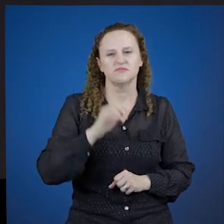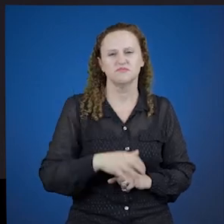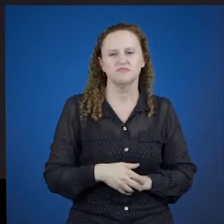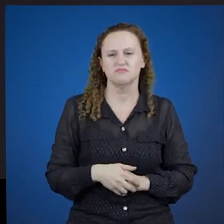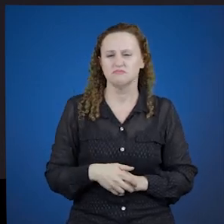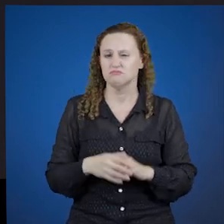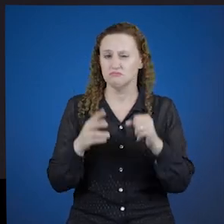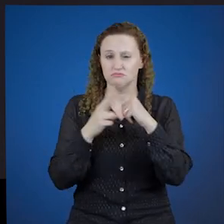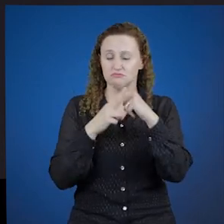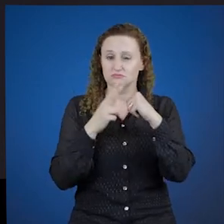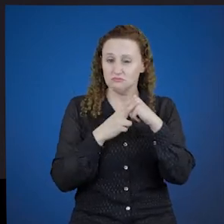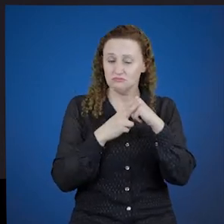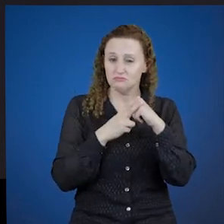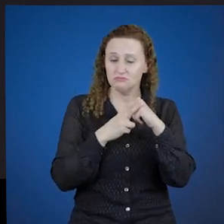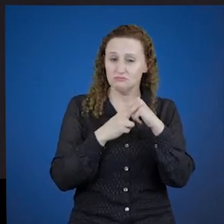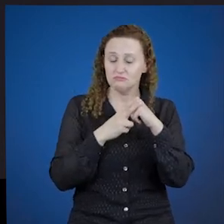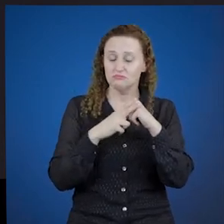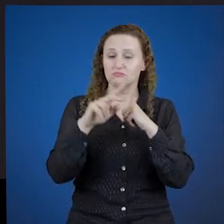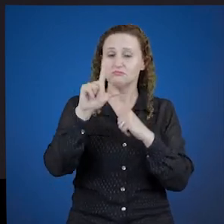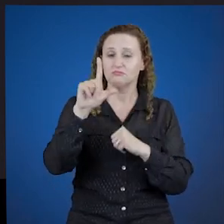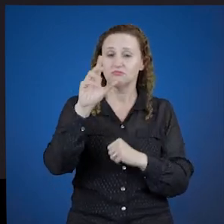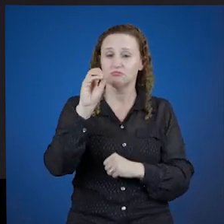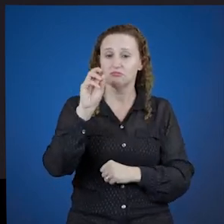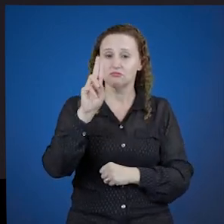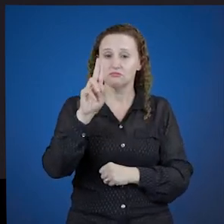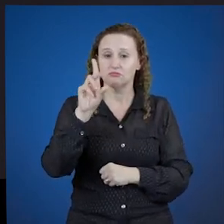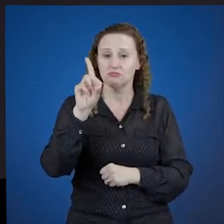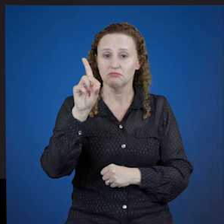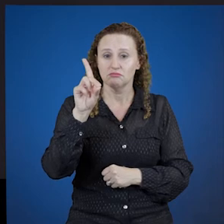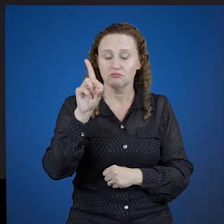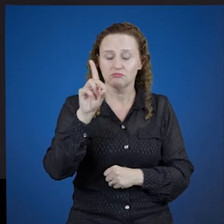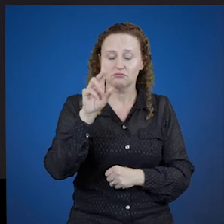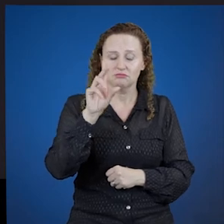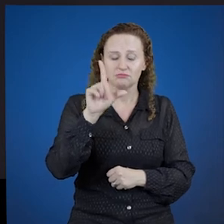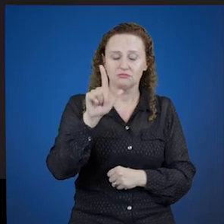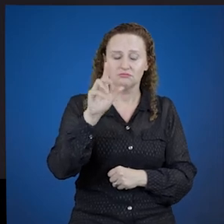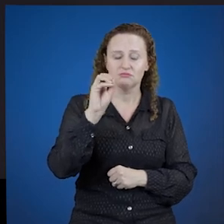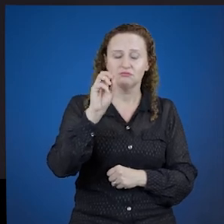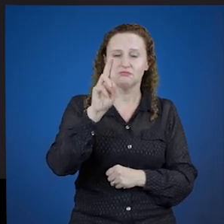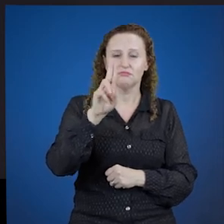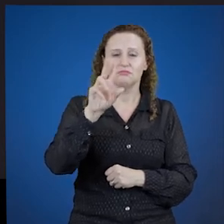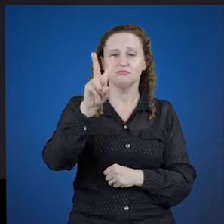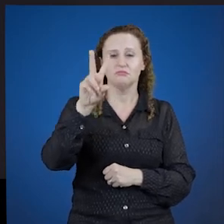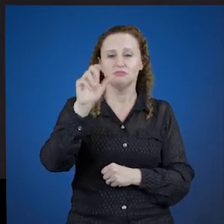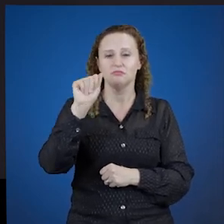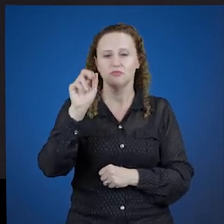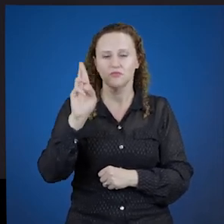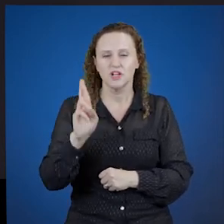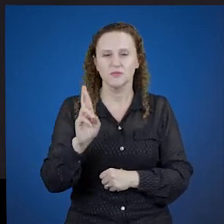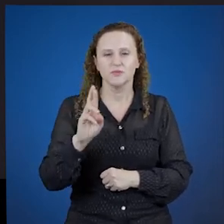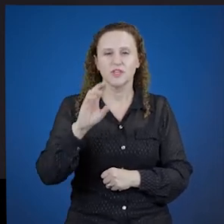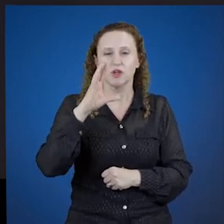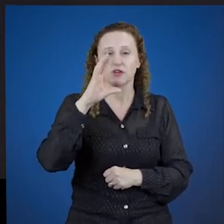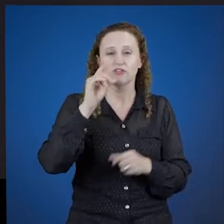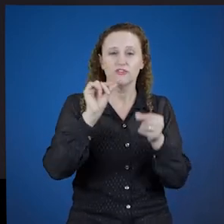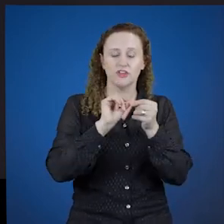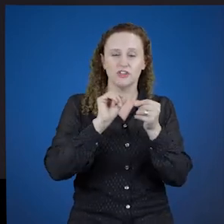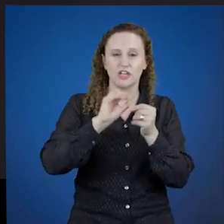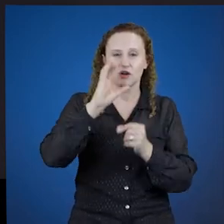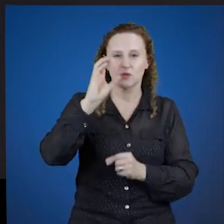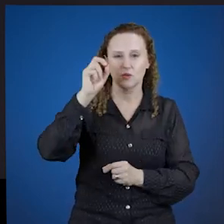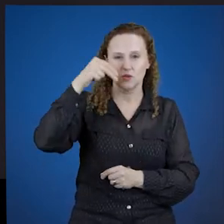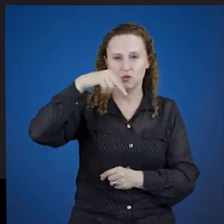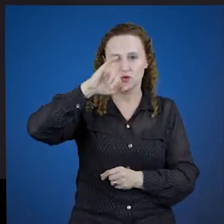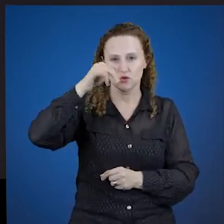Então, o verbo louvar, laudare, conjugado no presente do